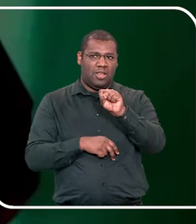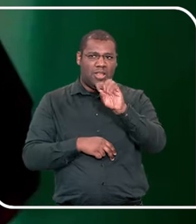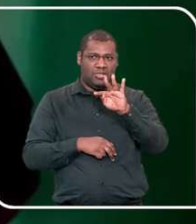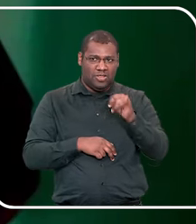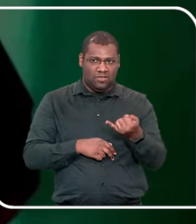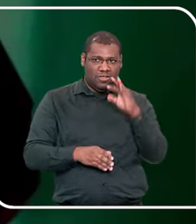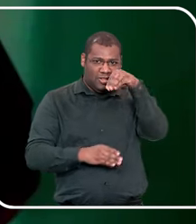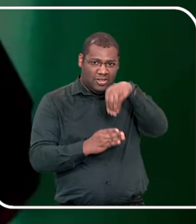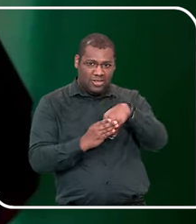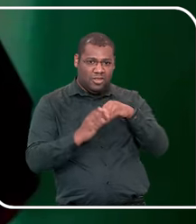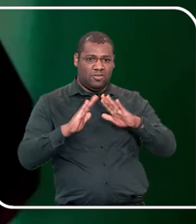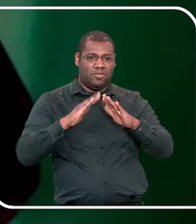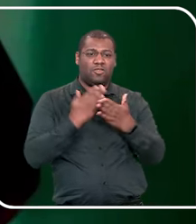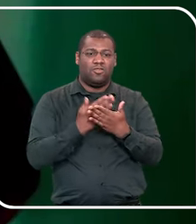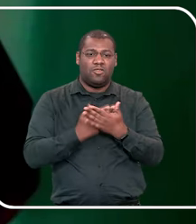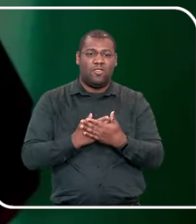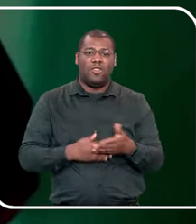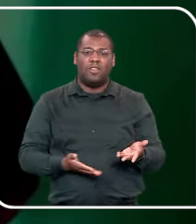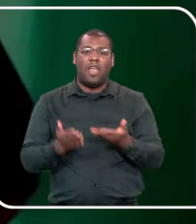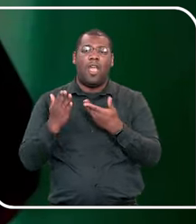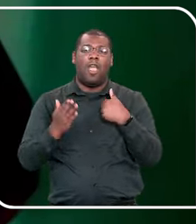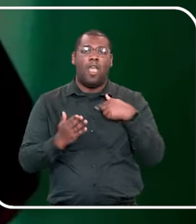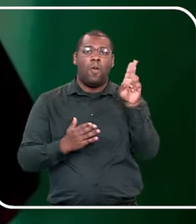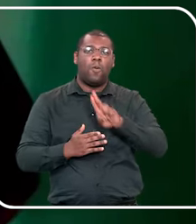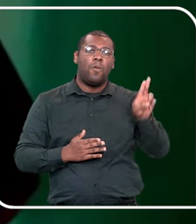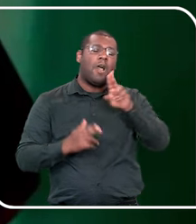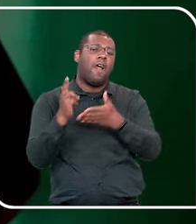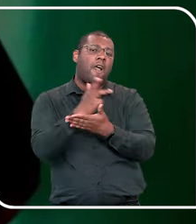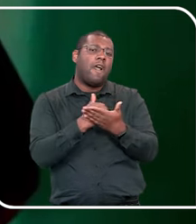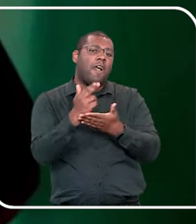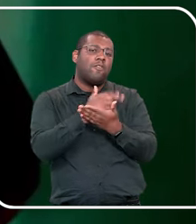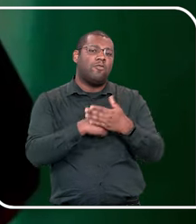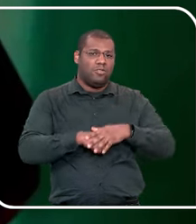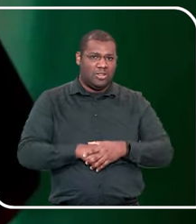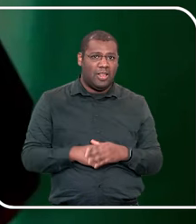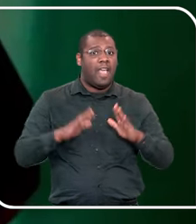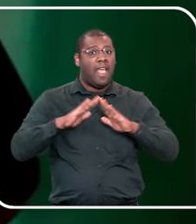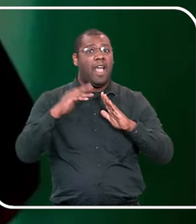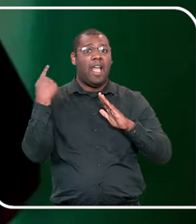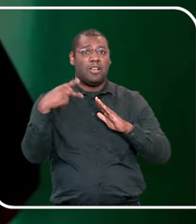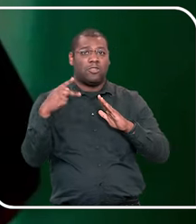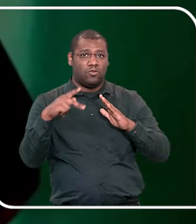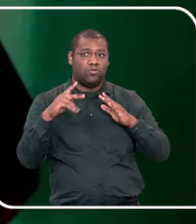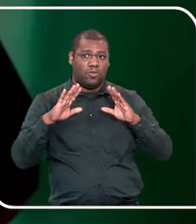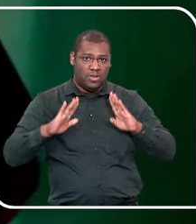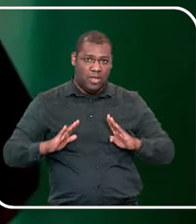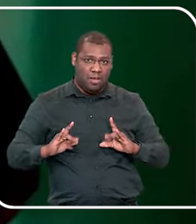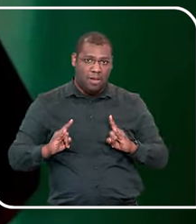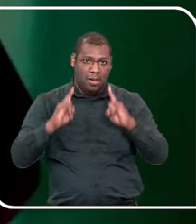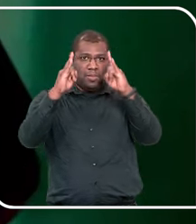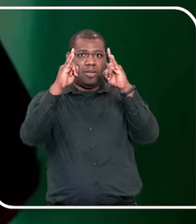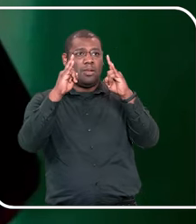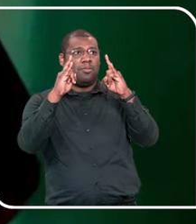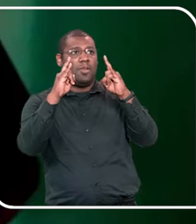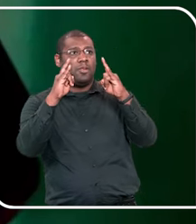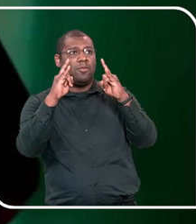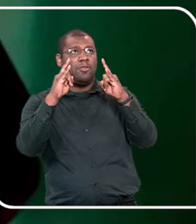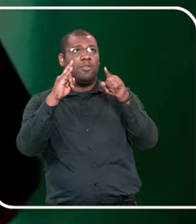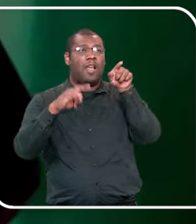eu uso muito essa imagem e conto uma história. Você coloca a rede de proteção no seu apartamento, lá no décimo andar,